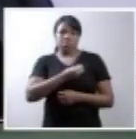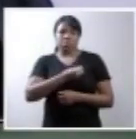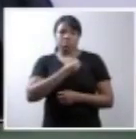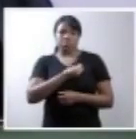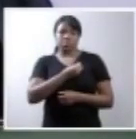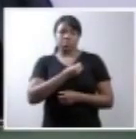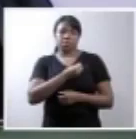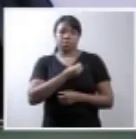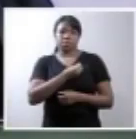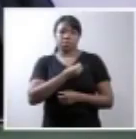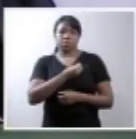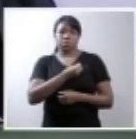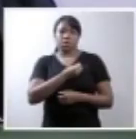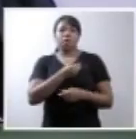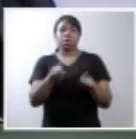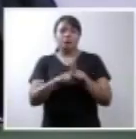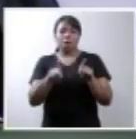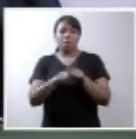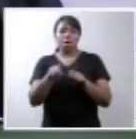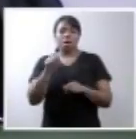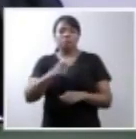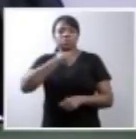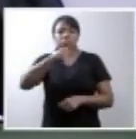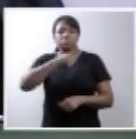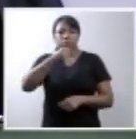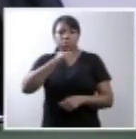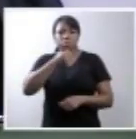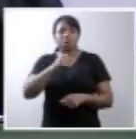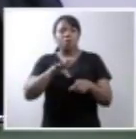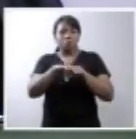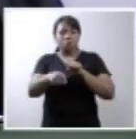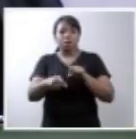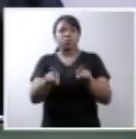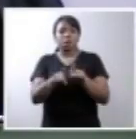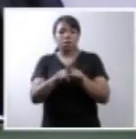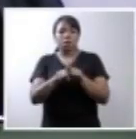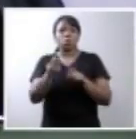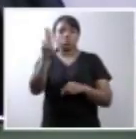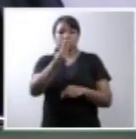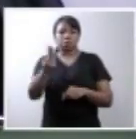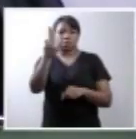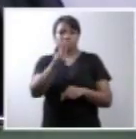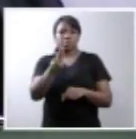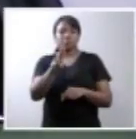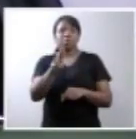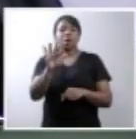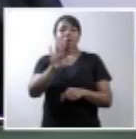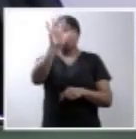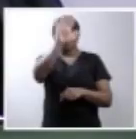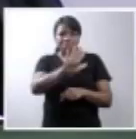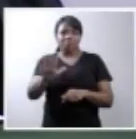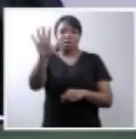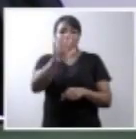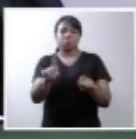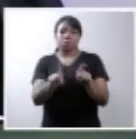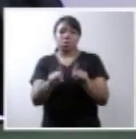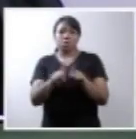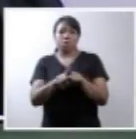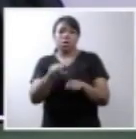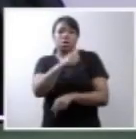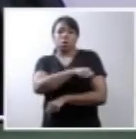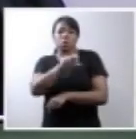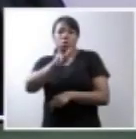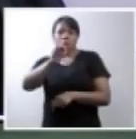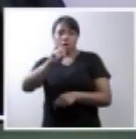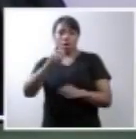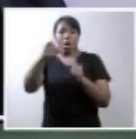jornalista formada pela Universidade Federal do Rio de Janeiro, com pós